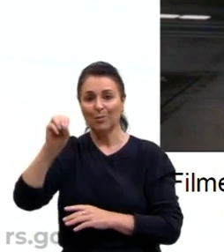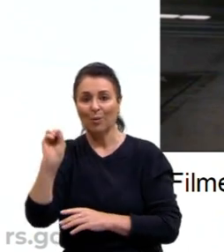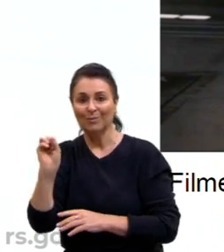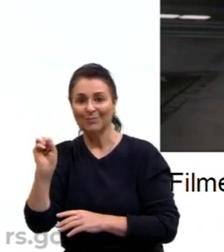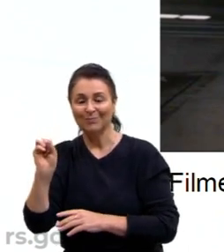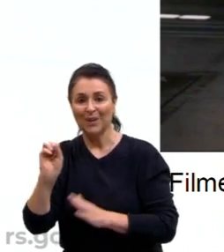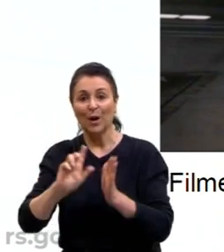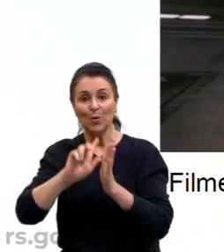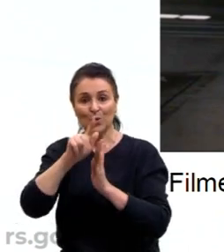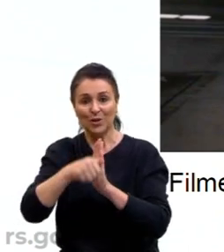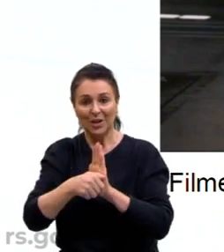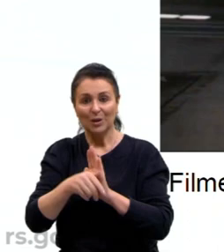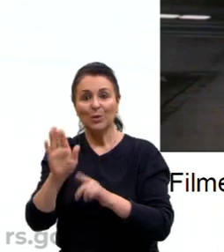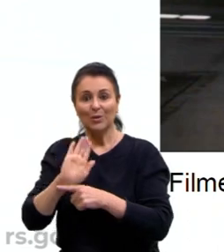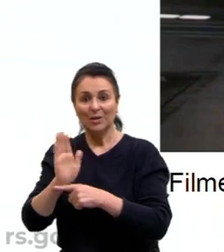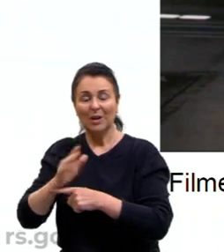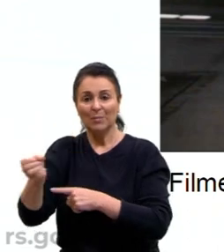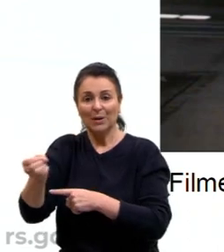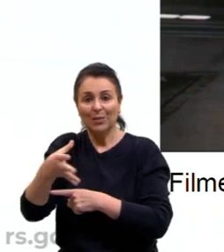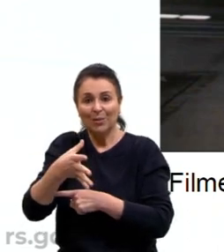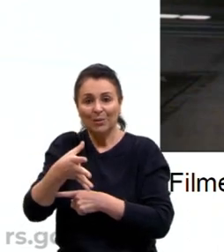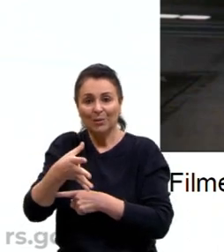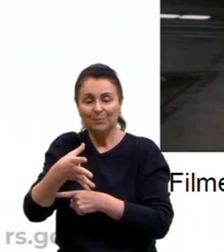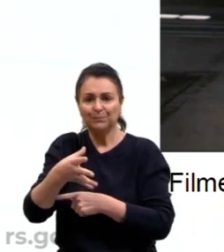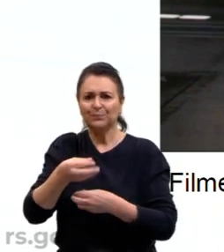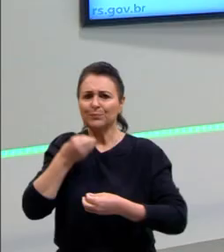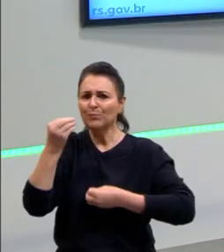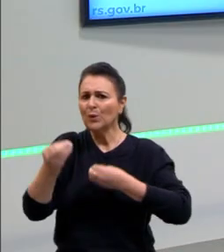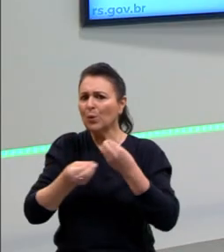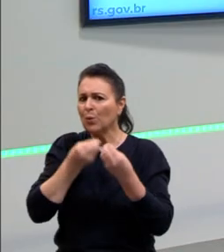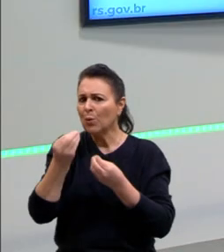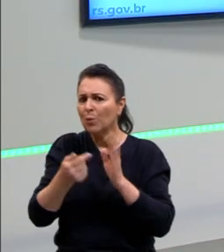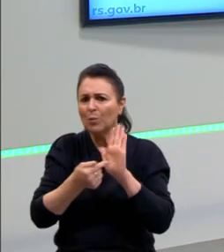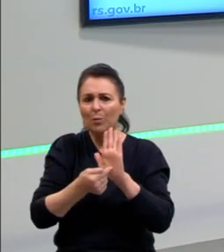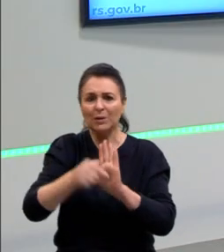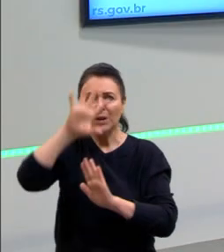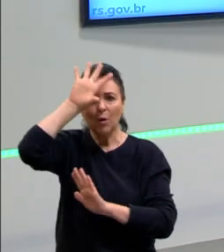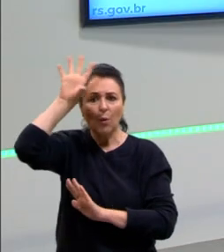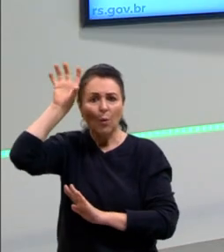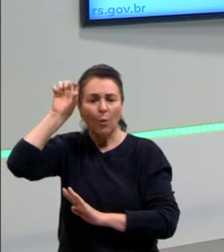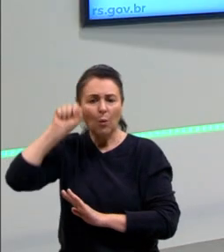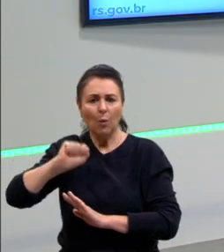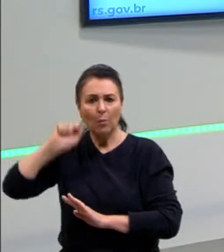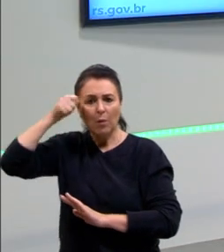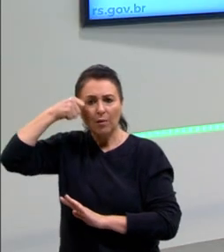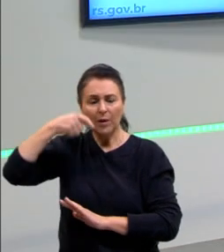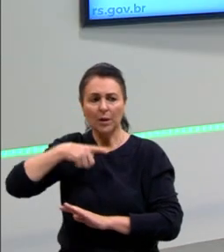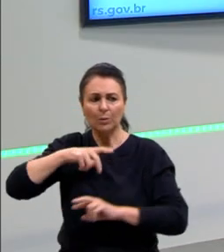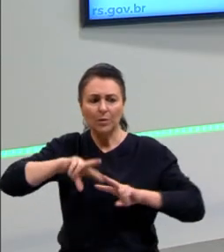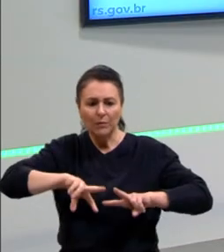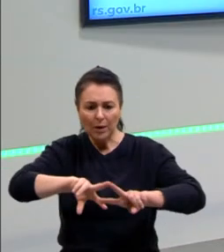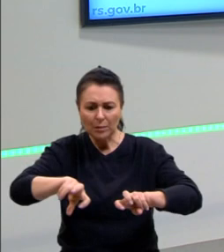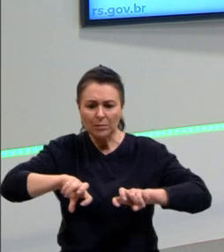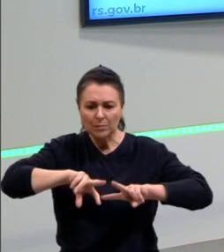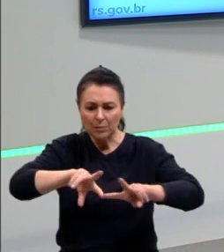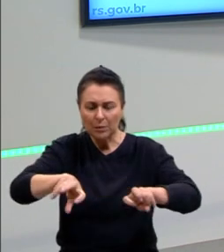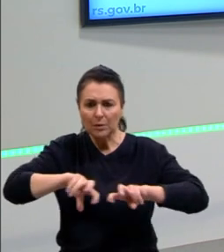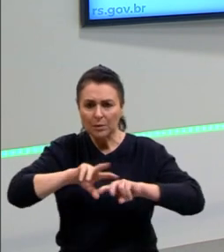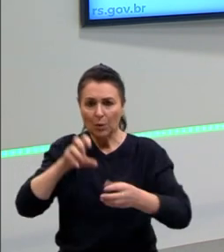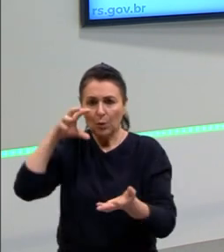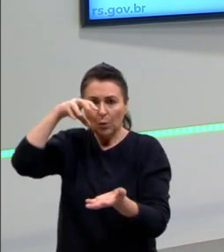de pensar como seria, por exemplo, uma África que não passou pela exploração colonial, que